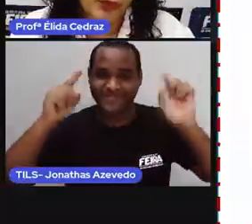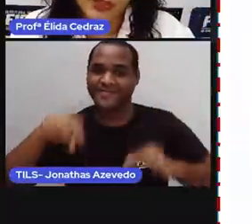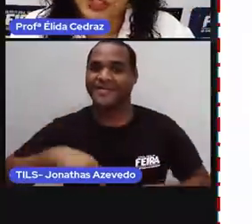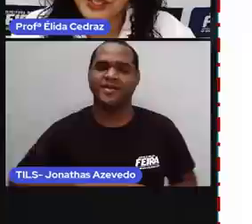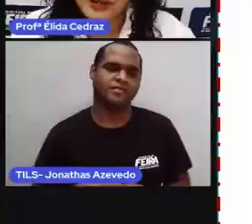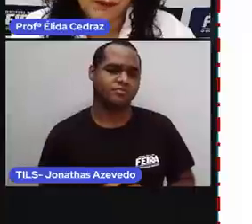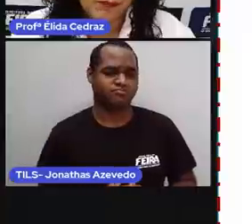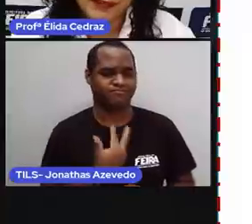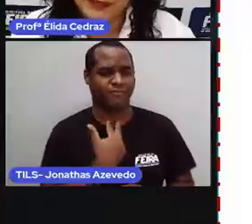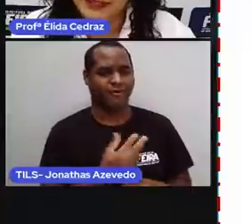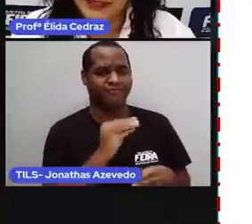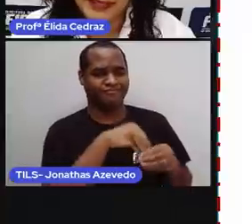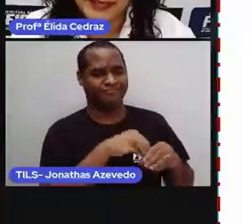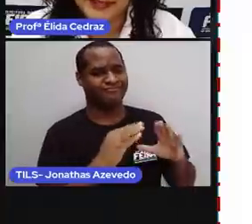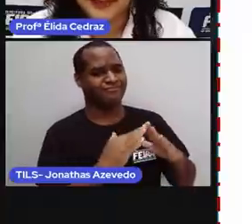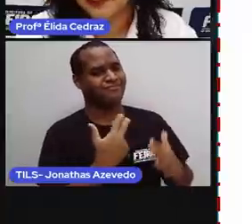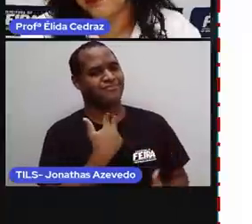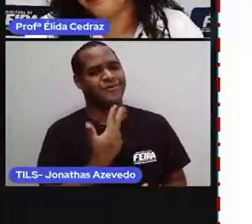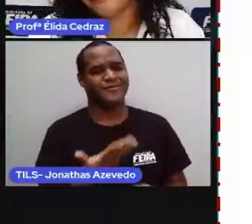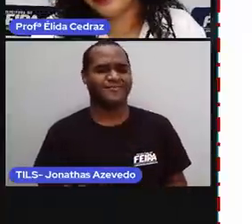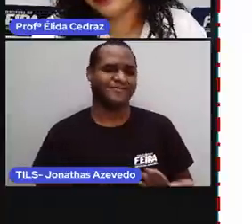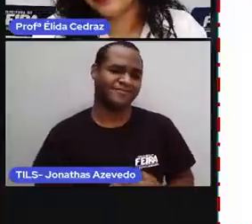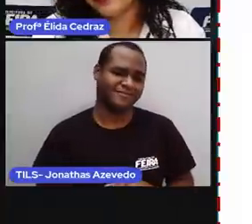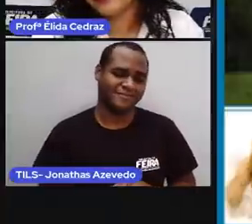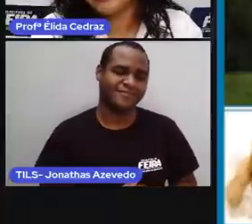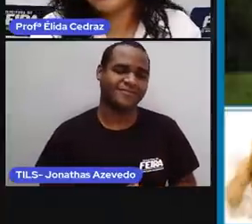gente não pode criar um panda em casa.